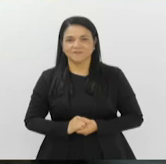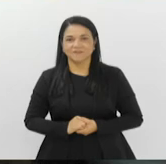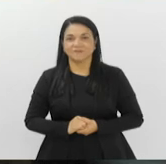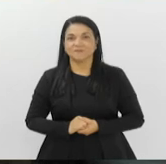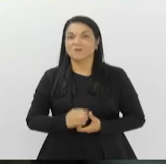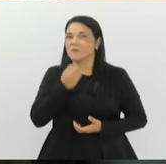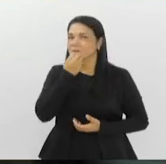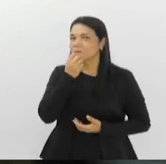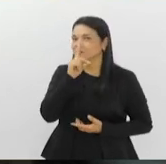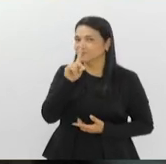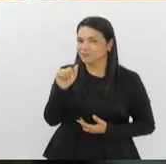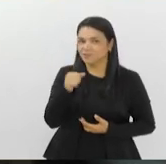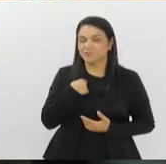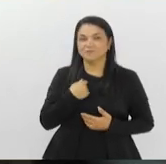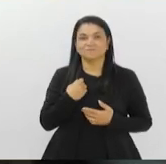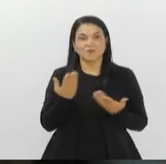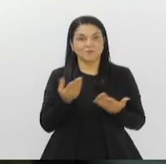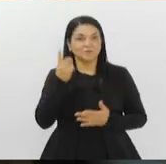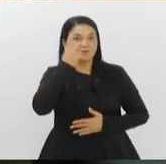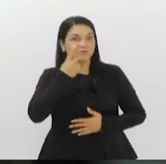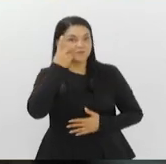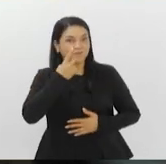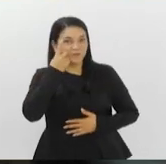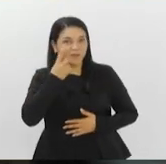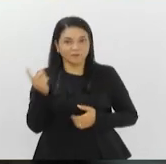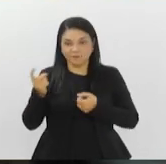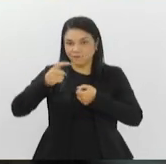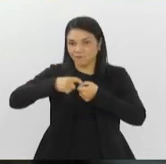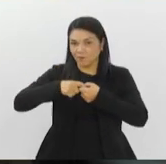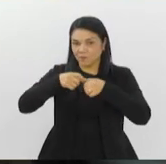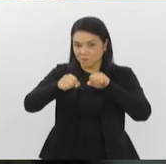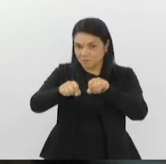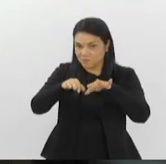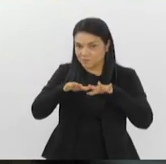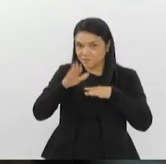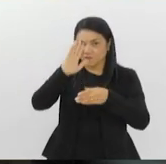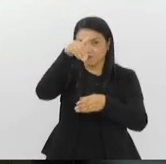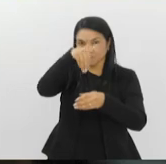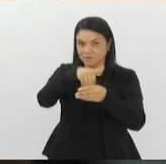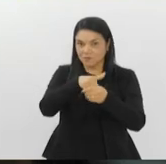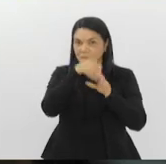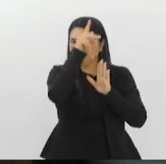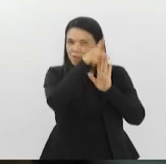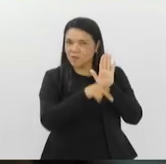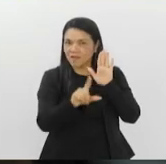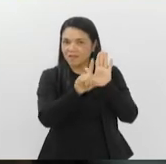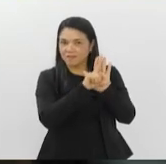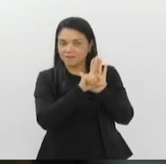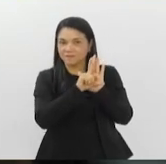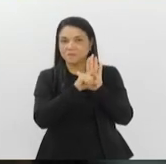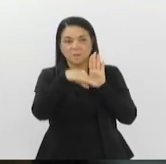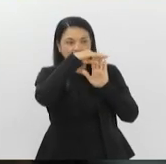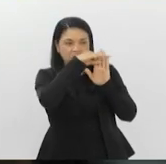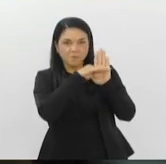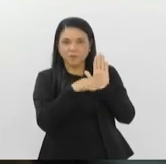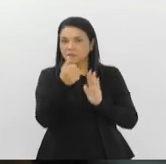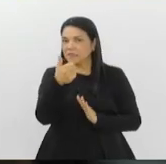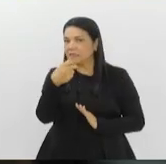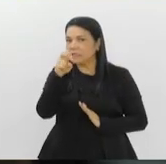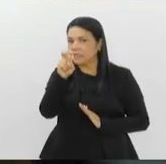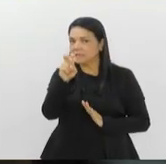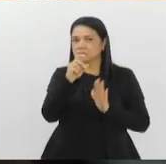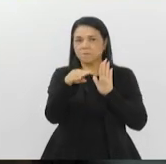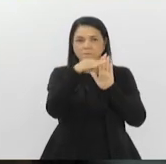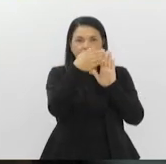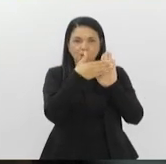Bom Dia. Os parlamentares retornam hoje ao plenário para votações de projetos de lei. Na pauta, 15 propostas